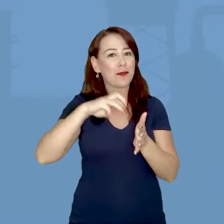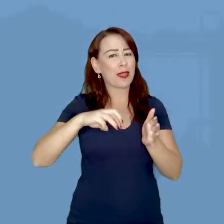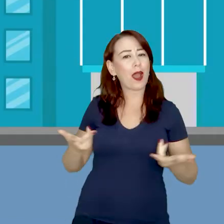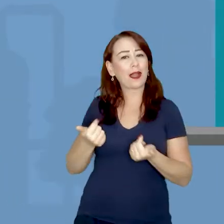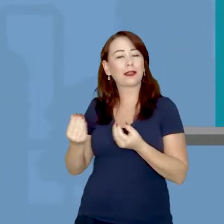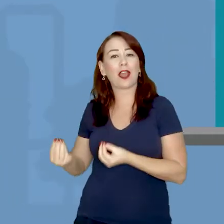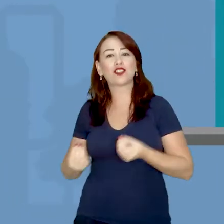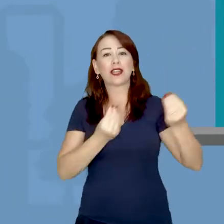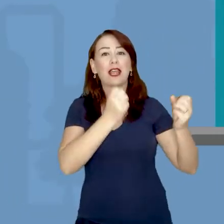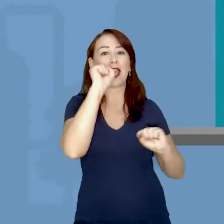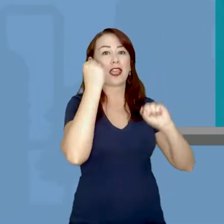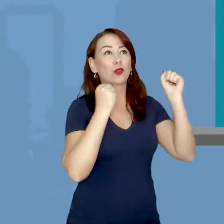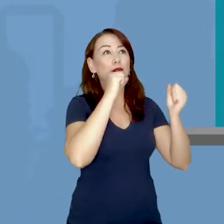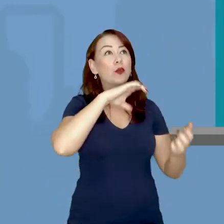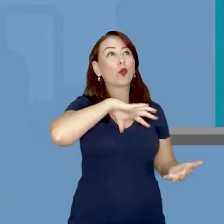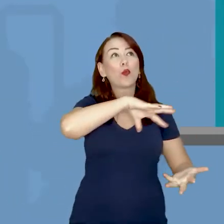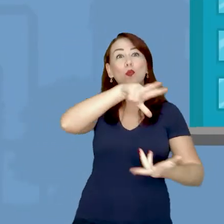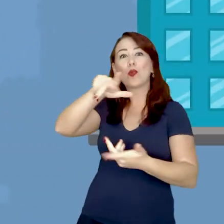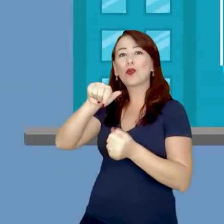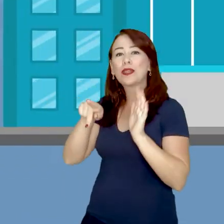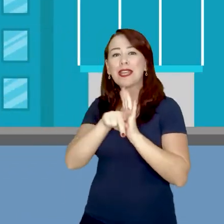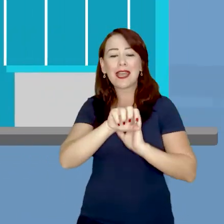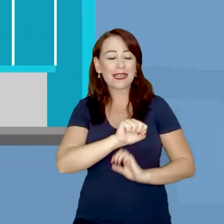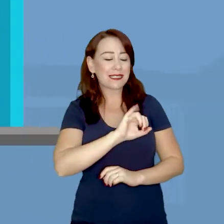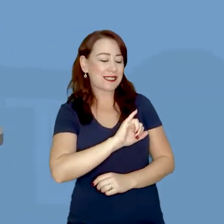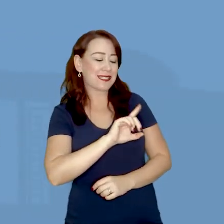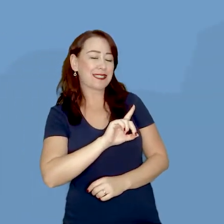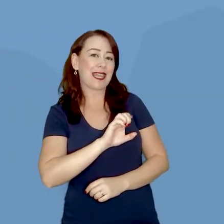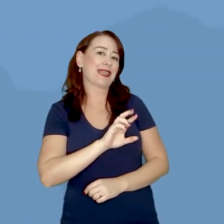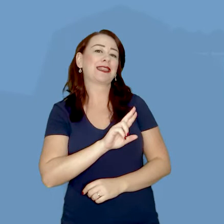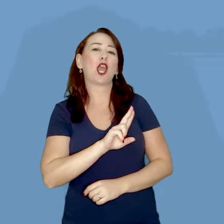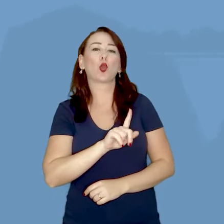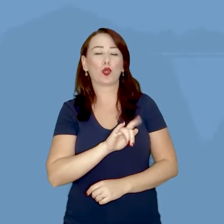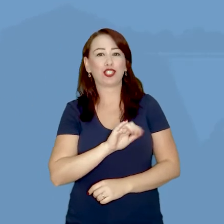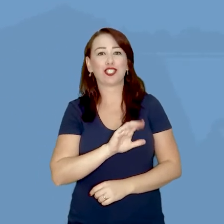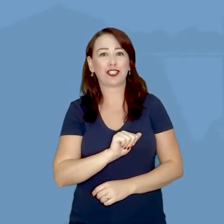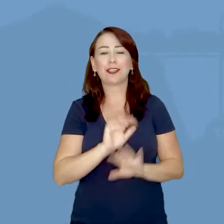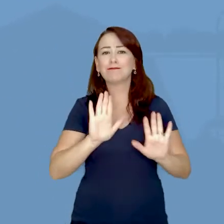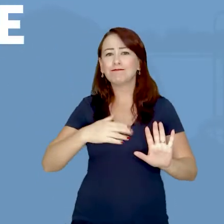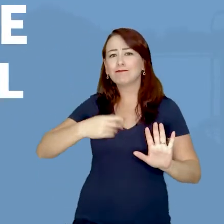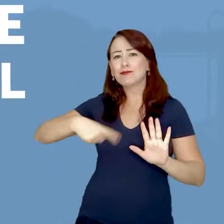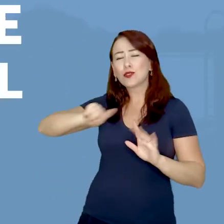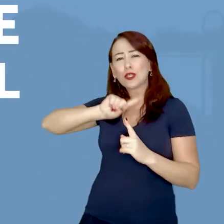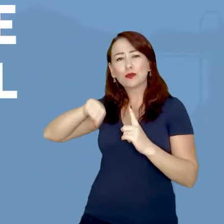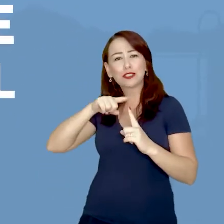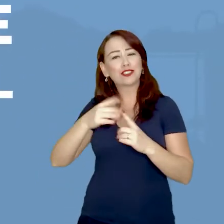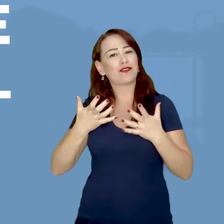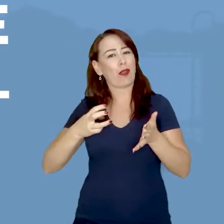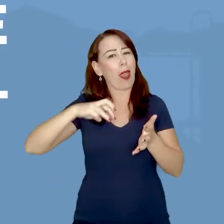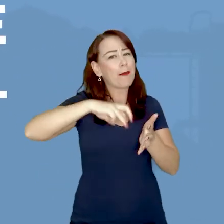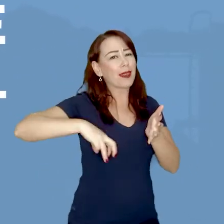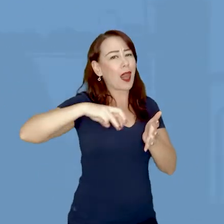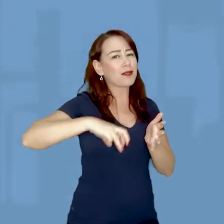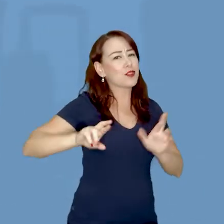ferro para indústrias siderúrgicas do mundo inteiro. E o nosso propósito é fazer uma mineração indiferente e